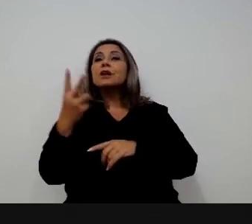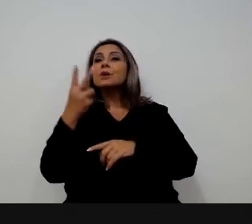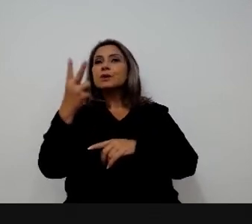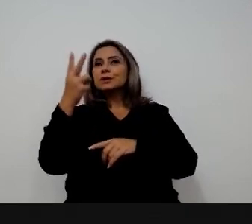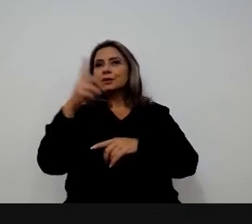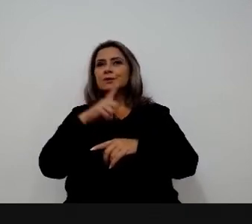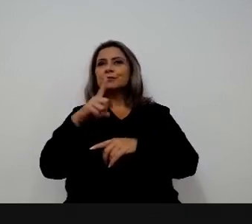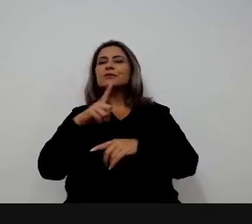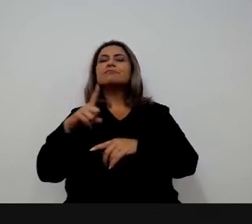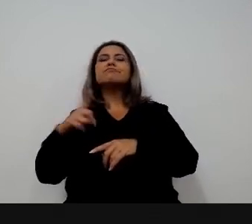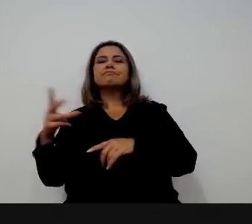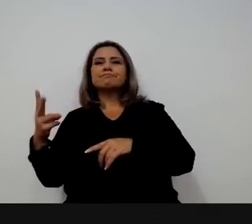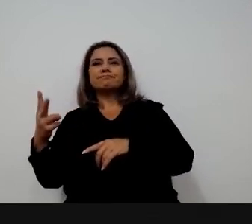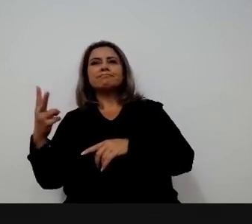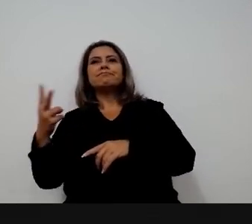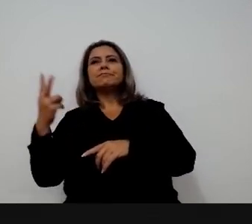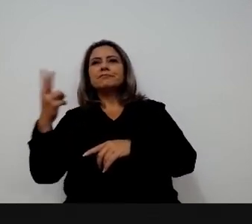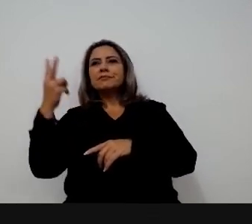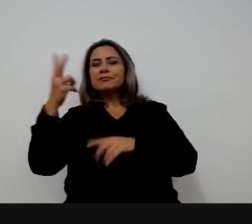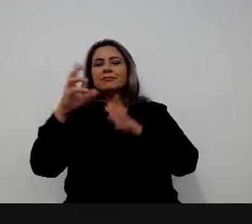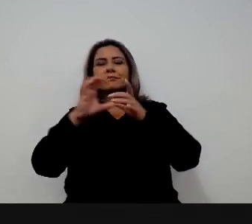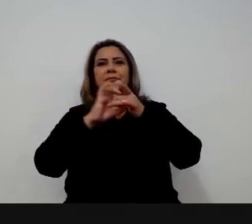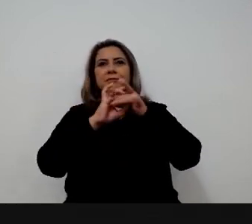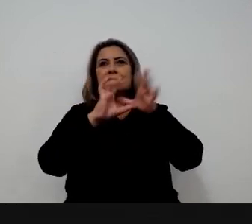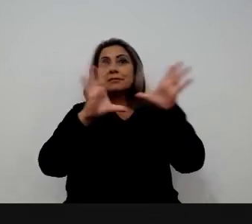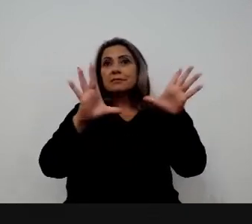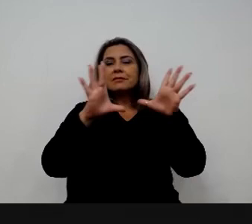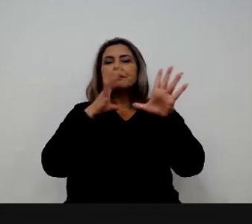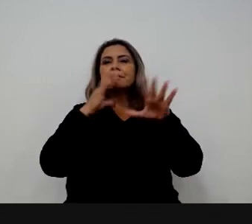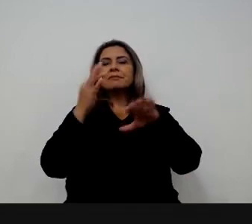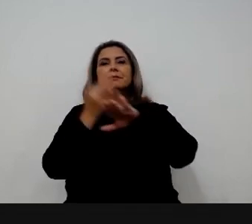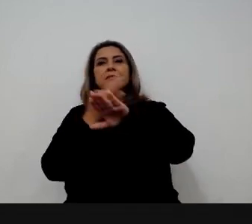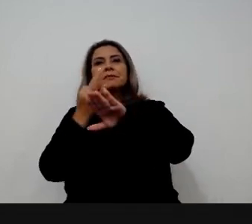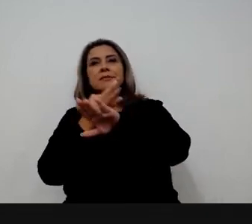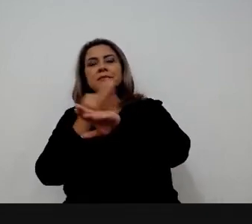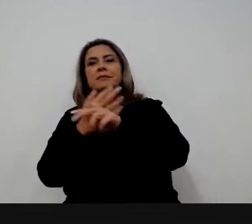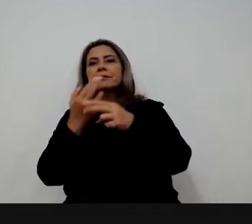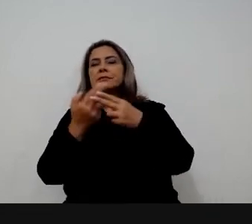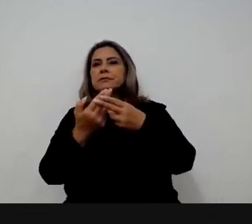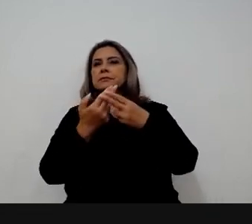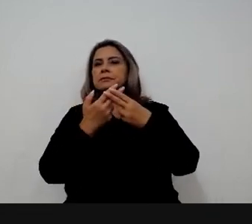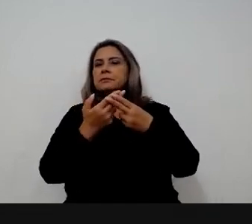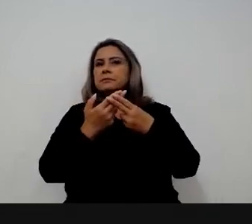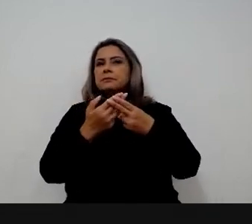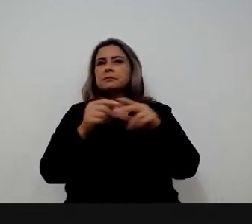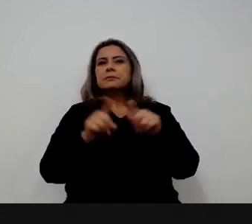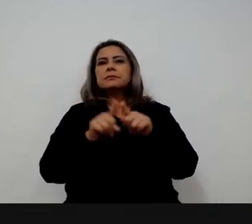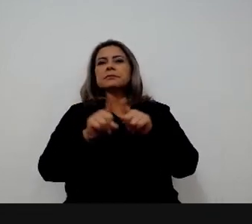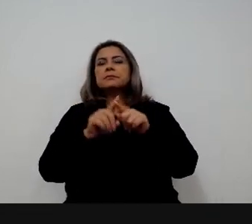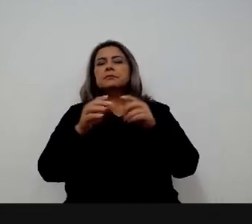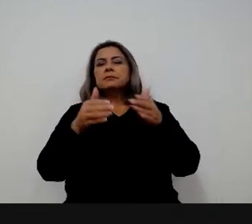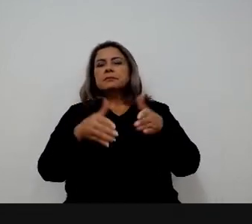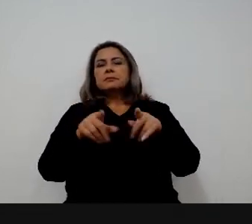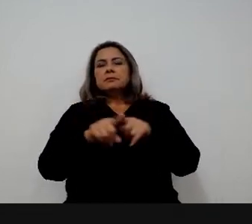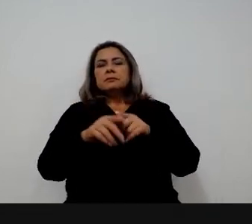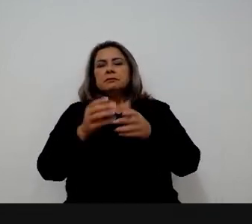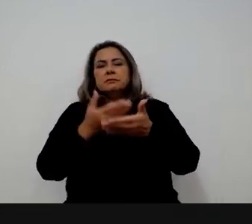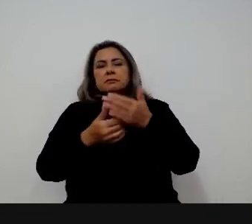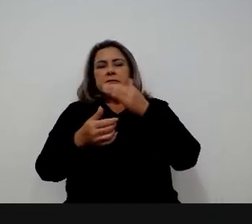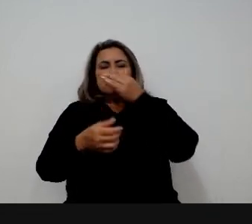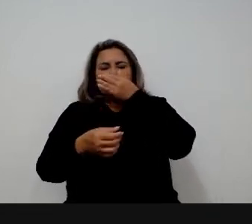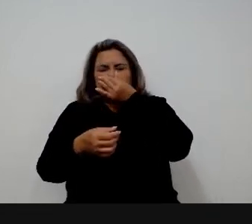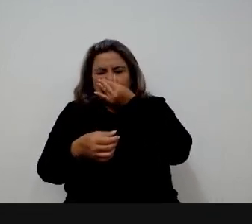valores de liberdade de tolerância de civilidade de participação